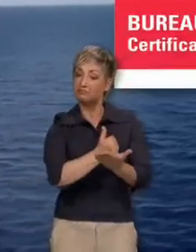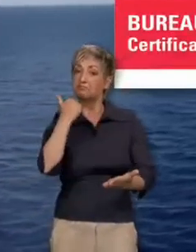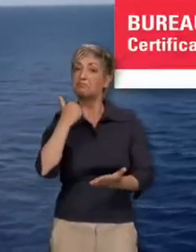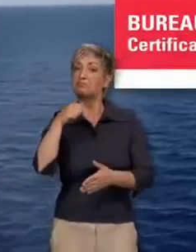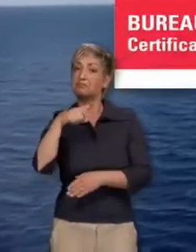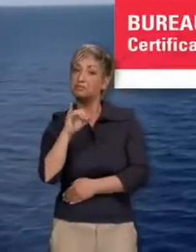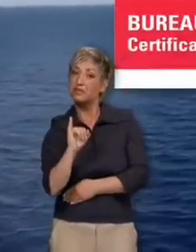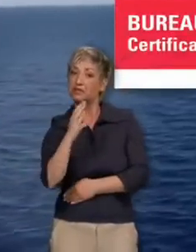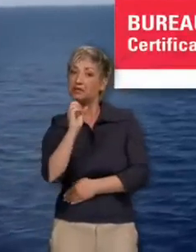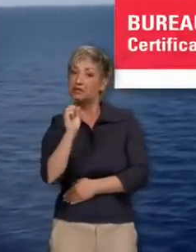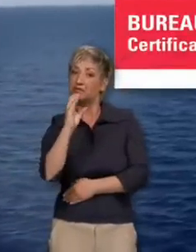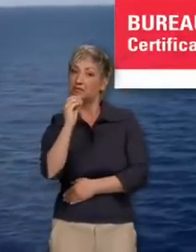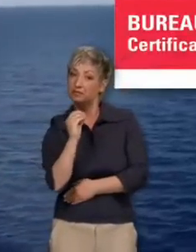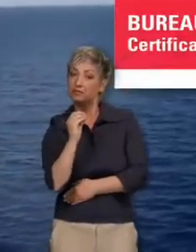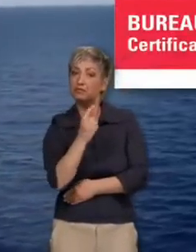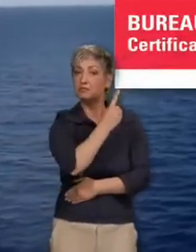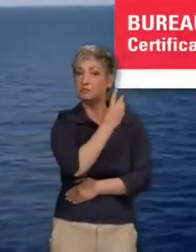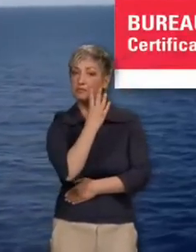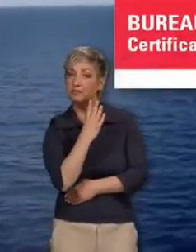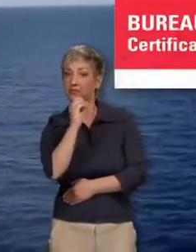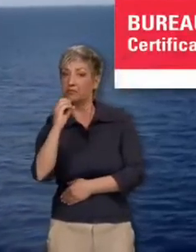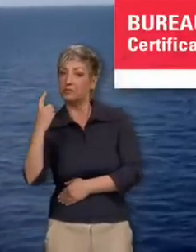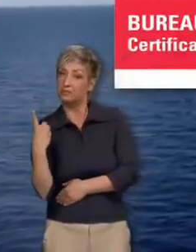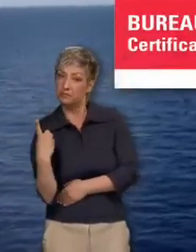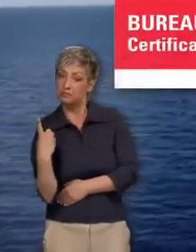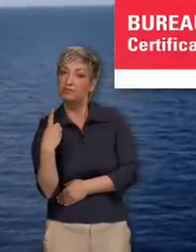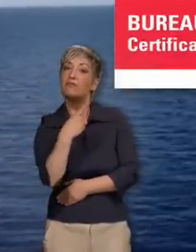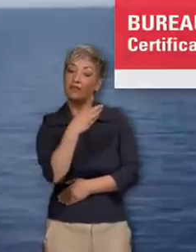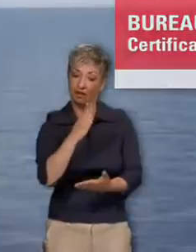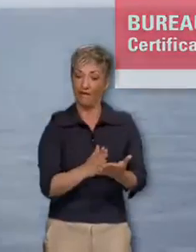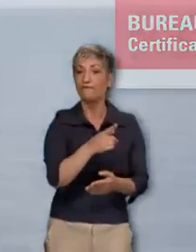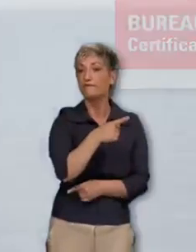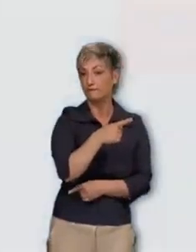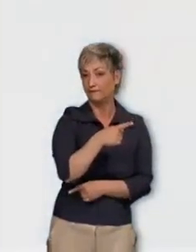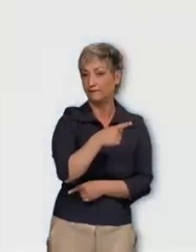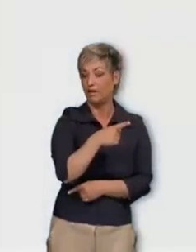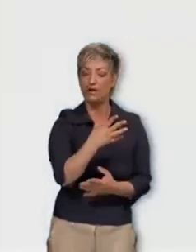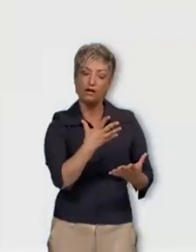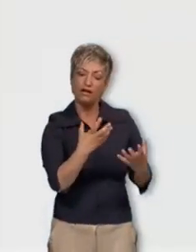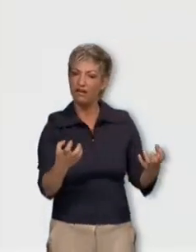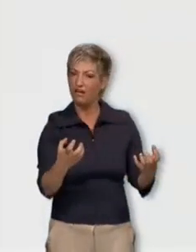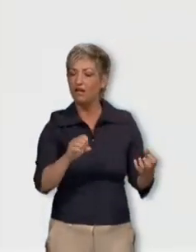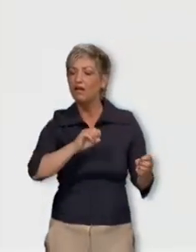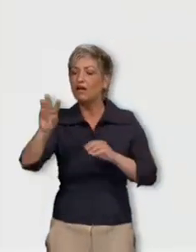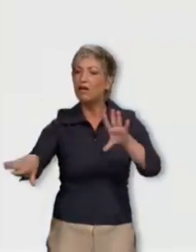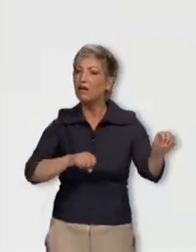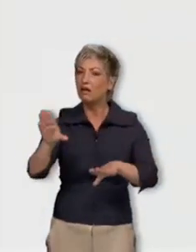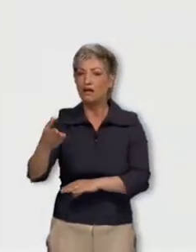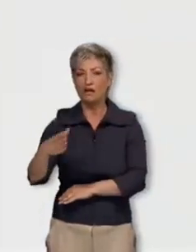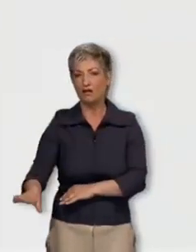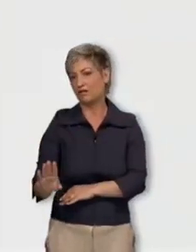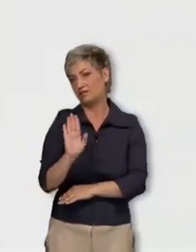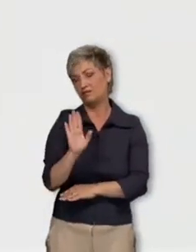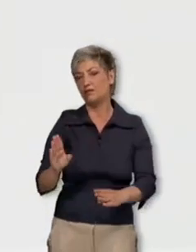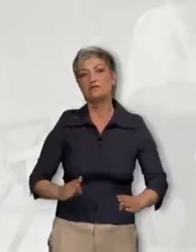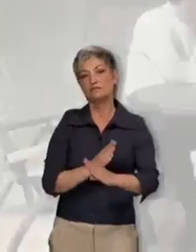certificação ISO 14001, norma internacional para a proteção do ambiente. Pedimos que não jogue nada